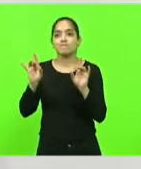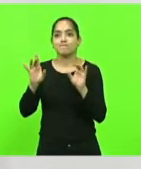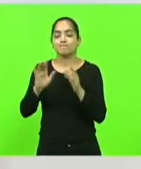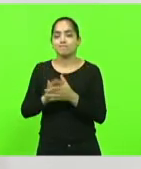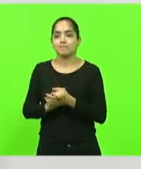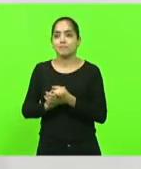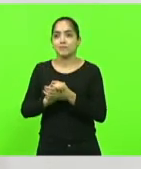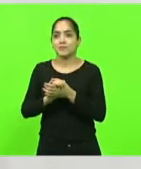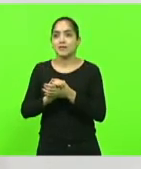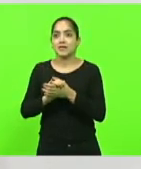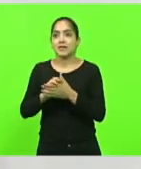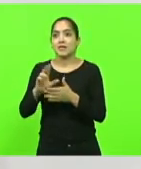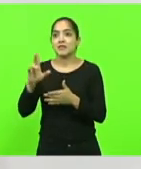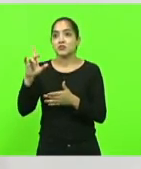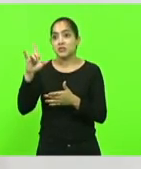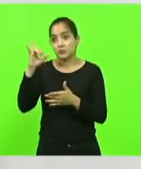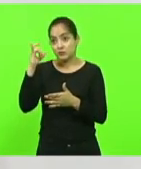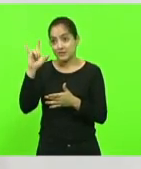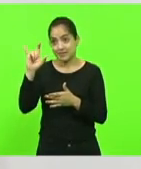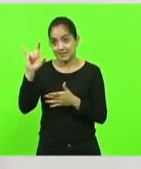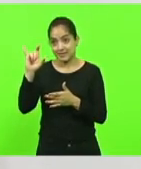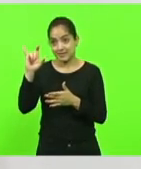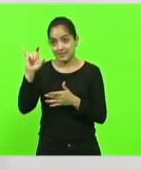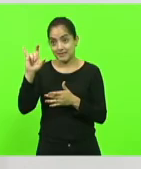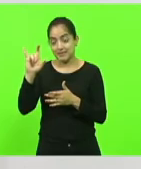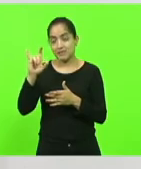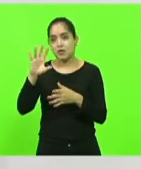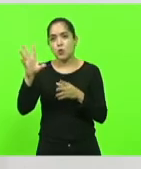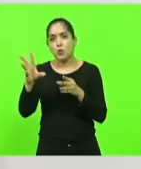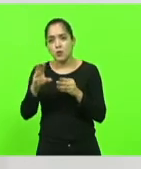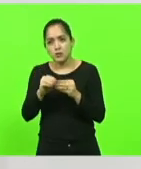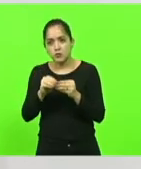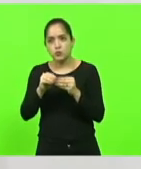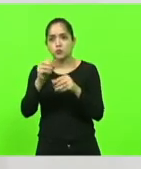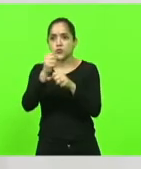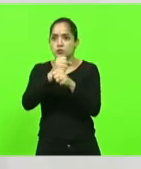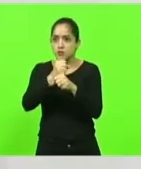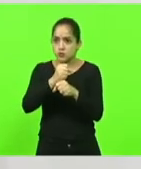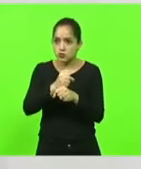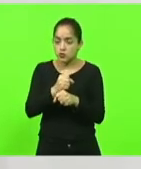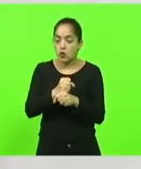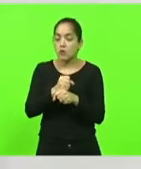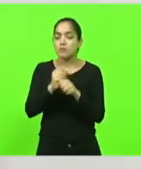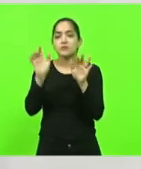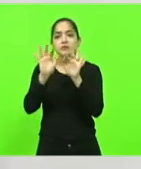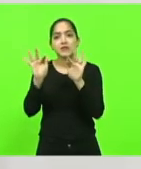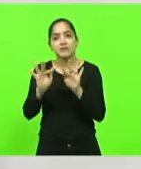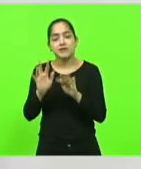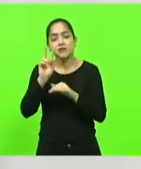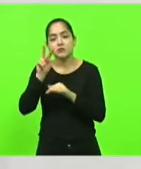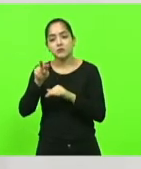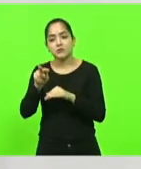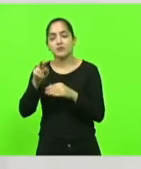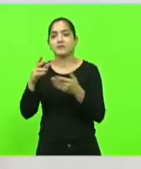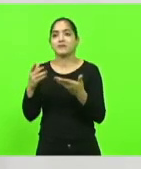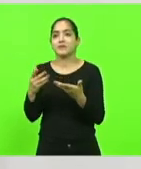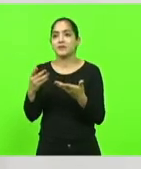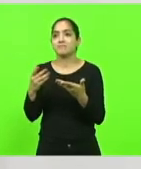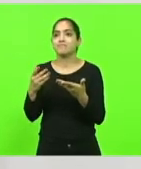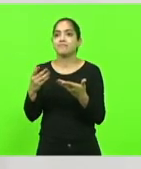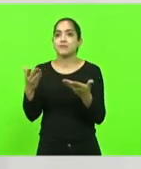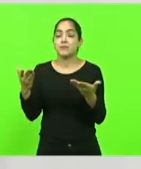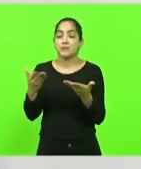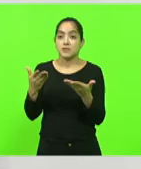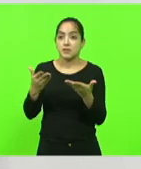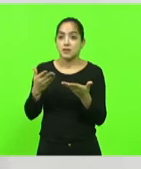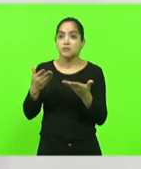Instagram do prefeito Samir, um resumo das obras, e eu fiquei, eu vibrei, eu fiquei feliz porque sei que sou parte desse